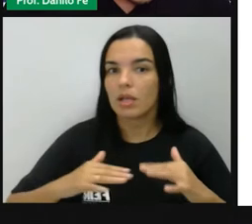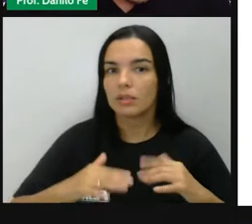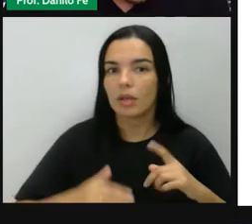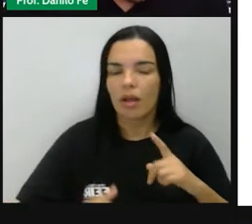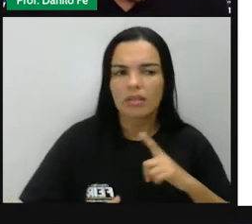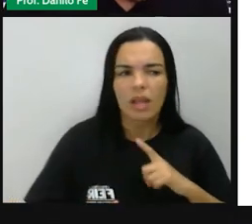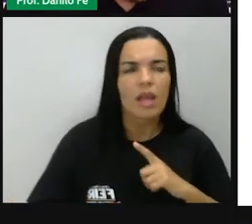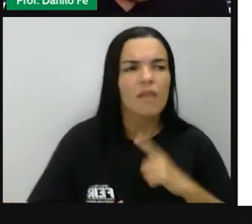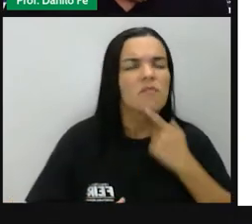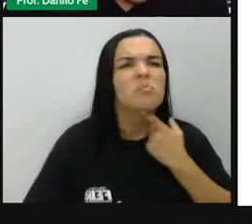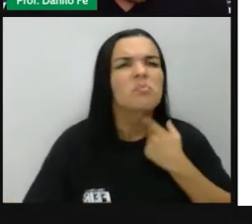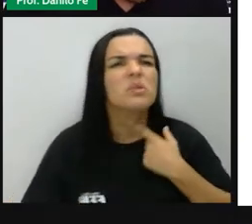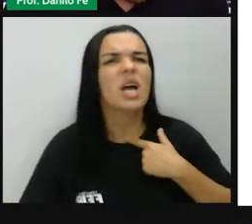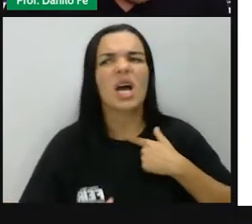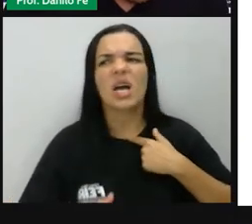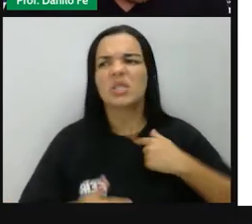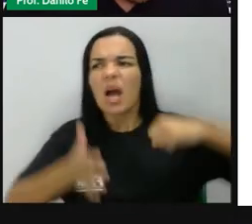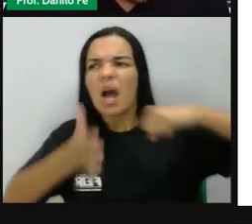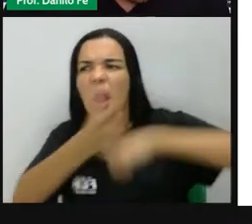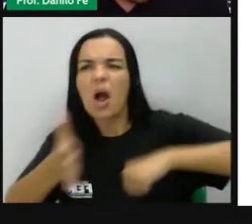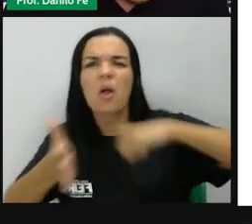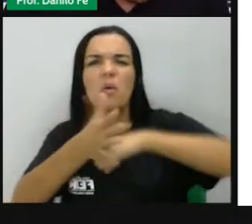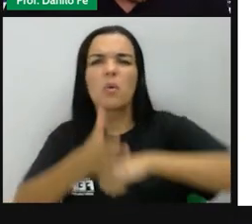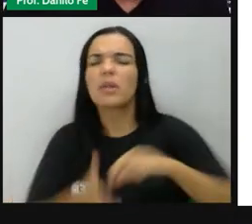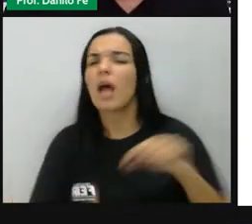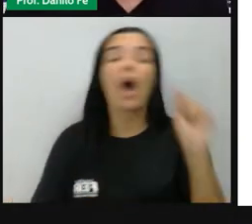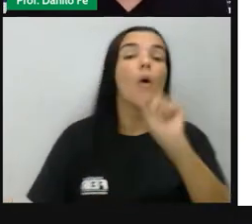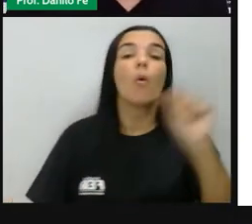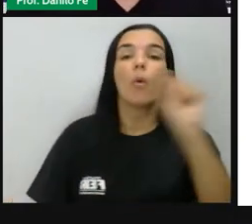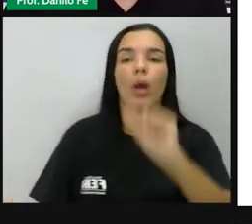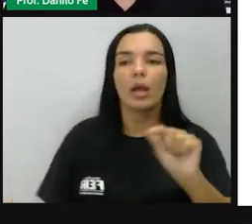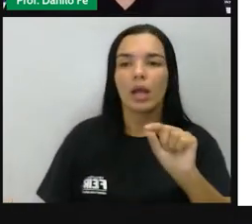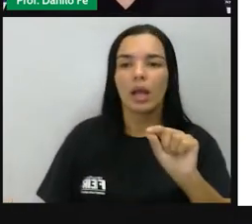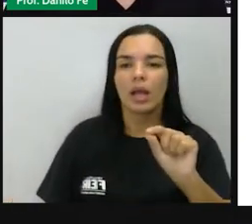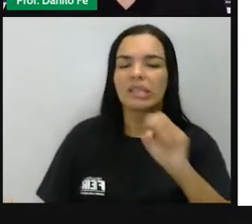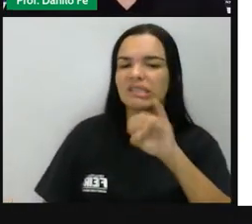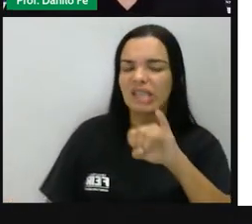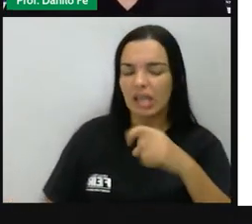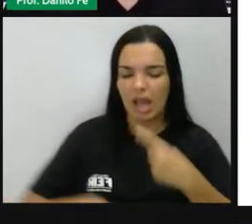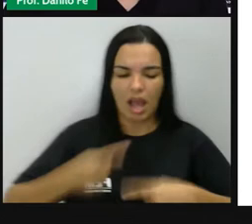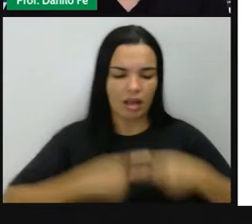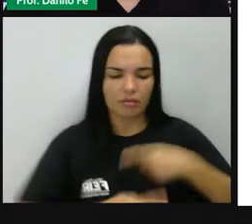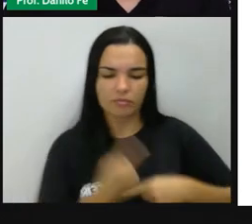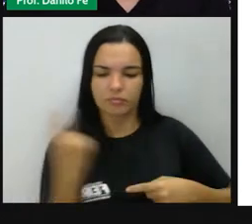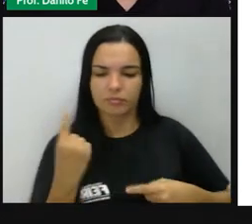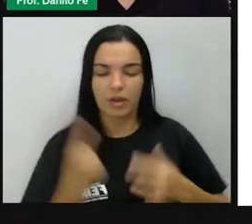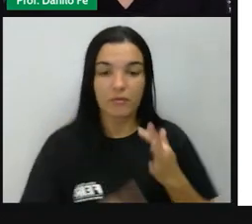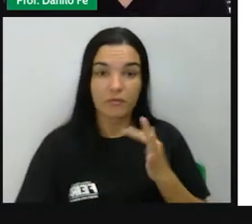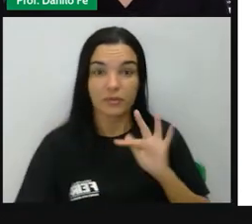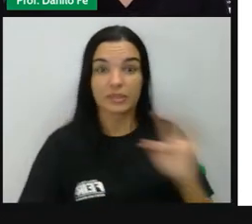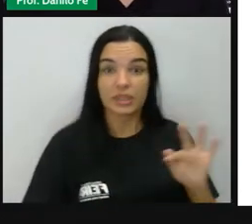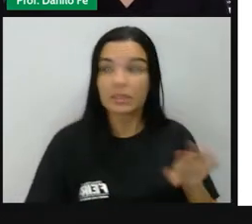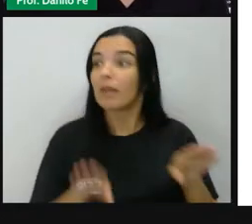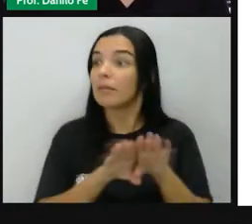questionar tudo isso. Tanto a Revolução Francesa, quanto a Revolução Inglesa.